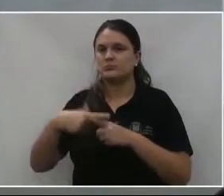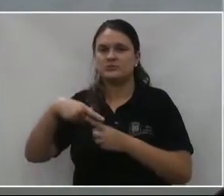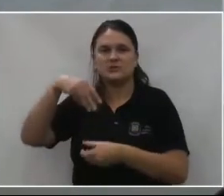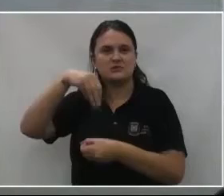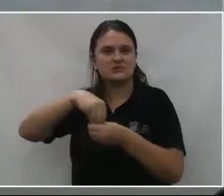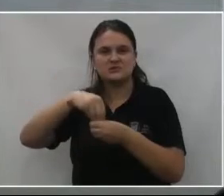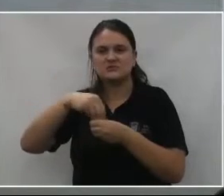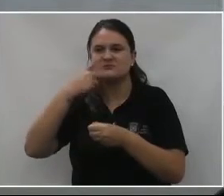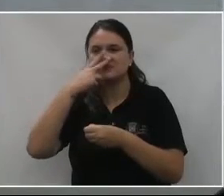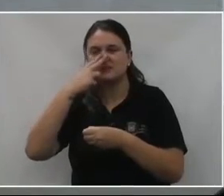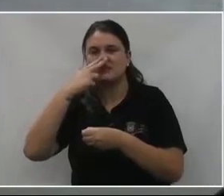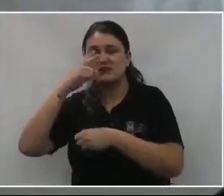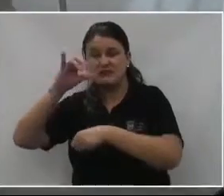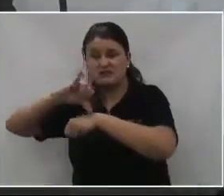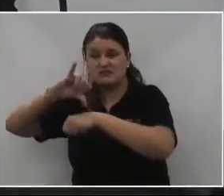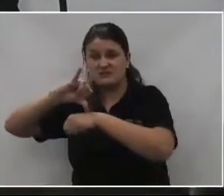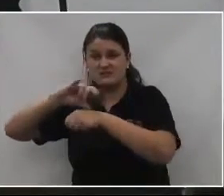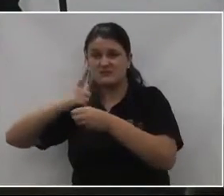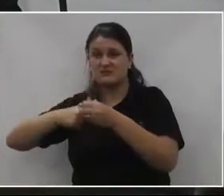É no centro da cidade.